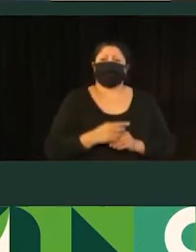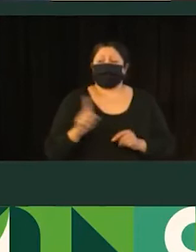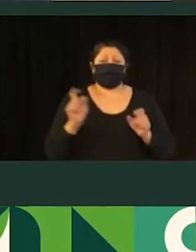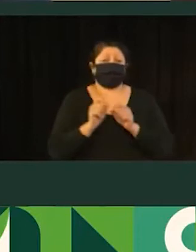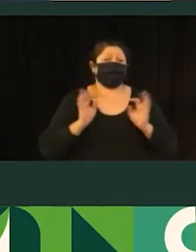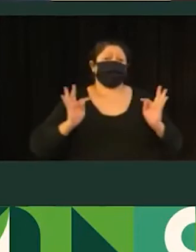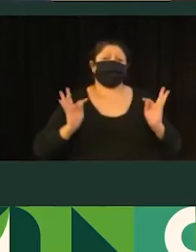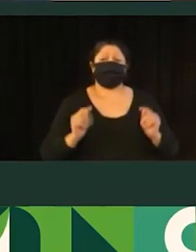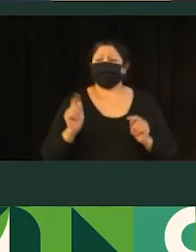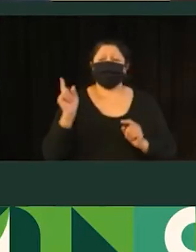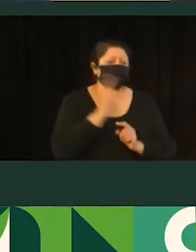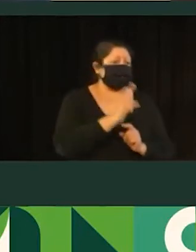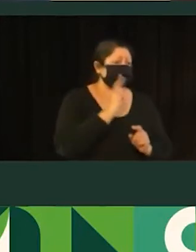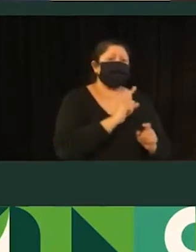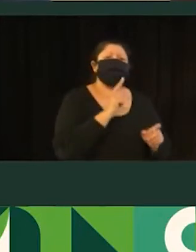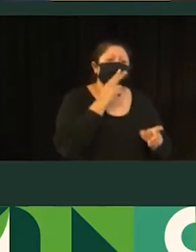para todas as linhas da cidade.